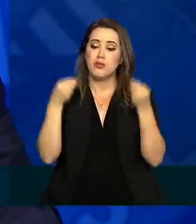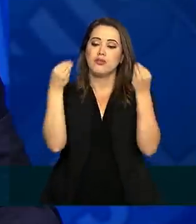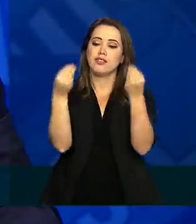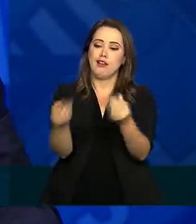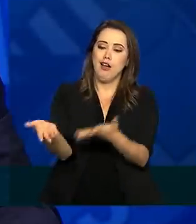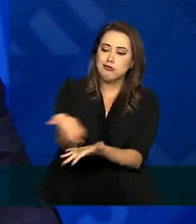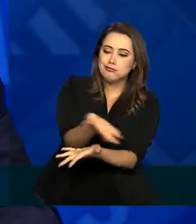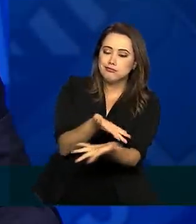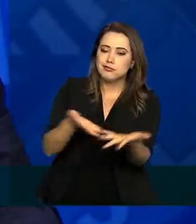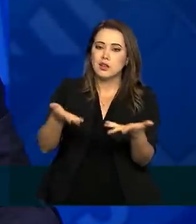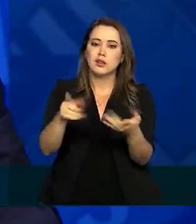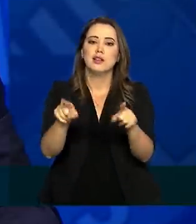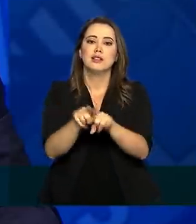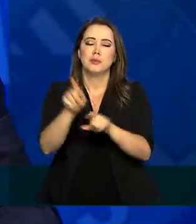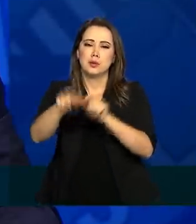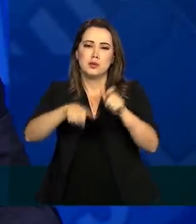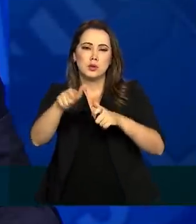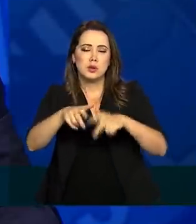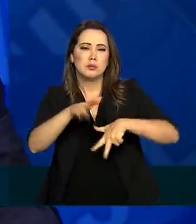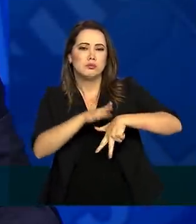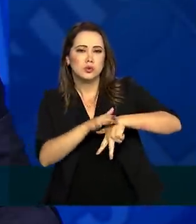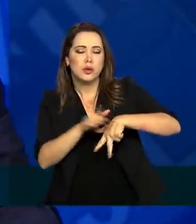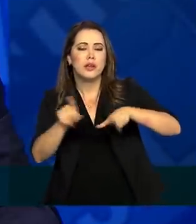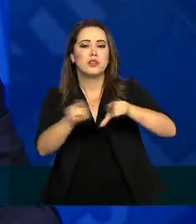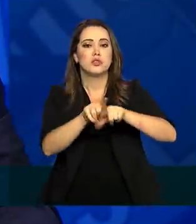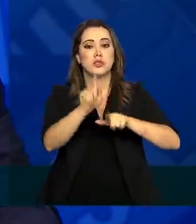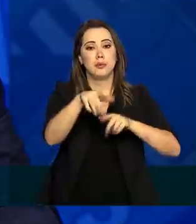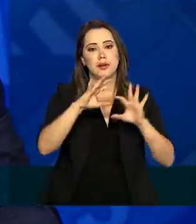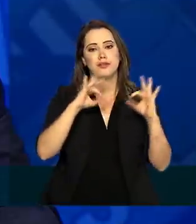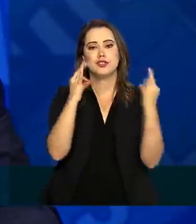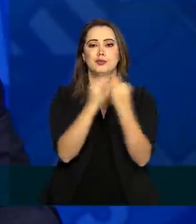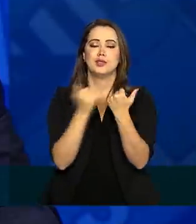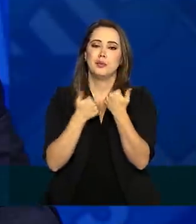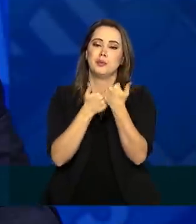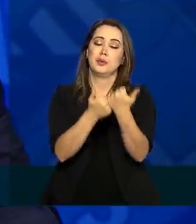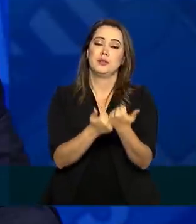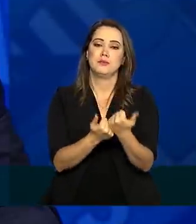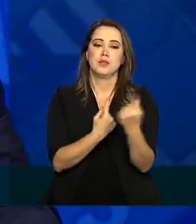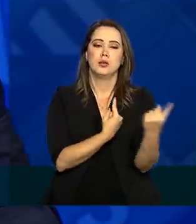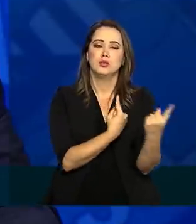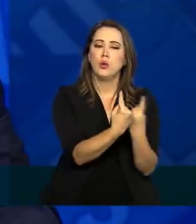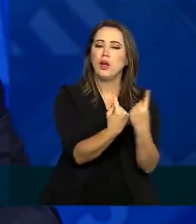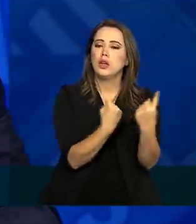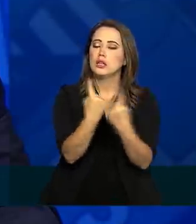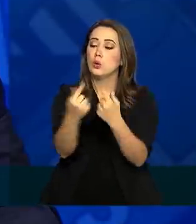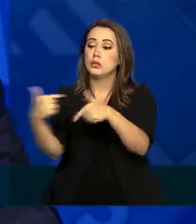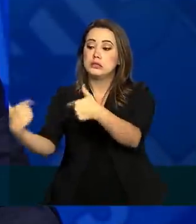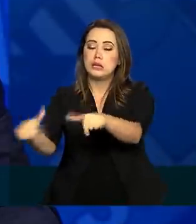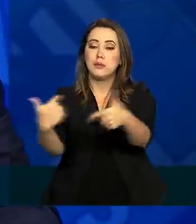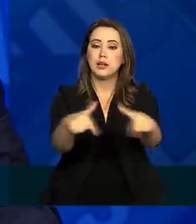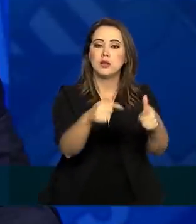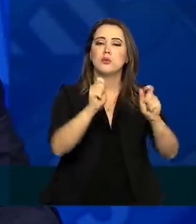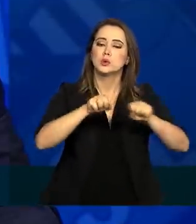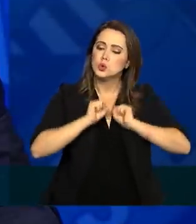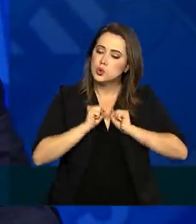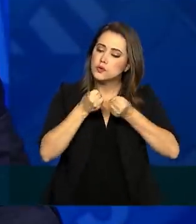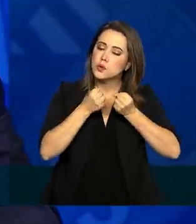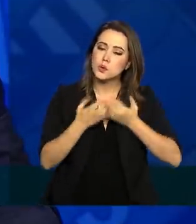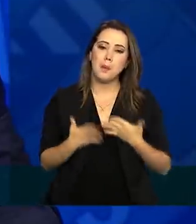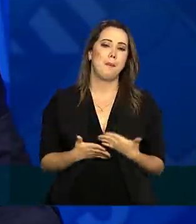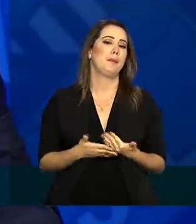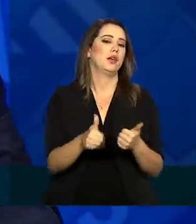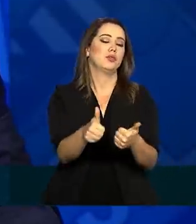cooperação do paciente, dos auxiliares e de familiares. Então, cabe a cada um na ponta fazer o que pode ser melhor.